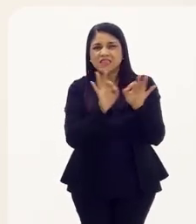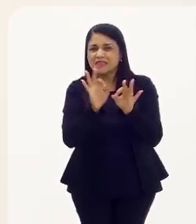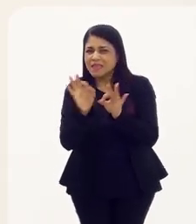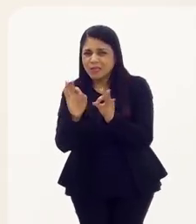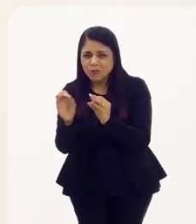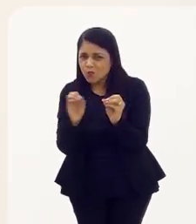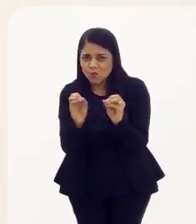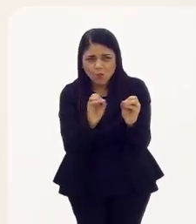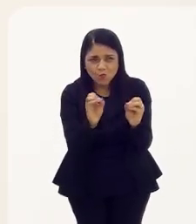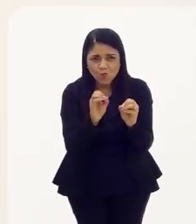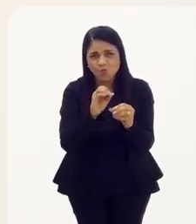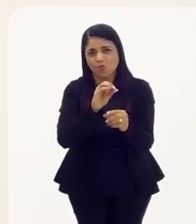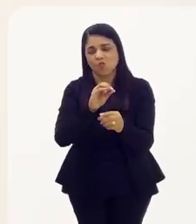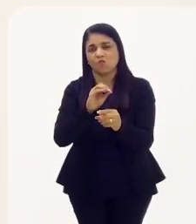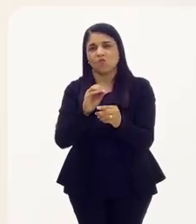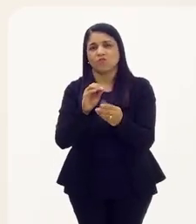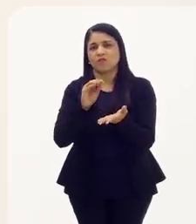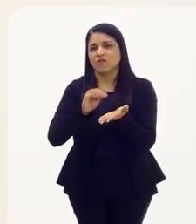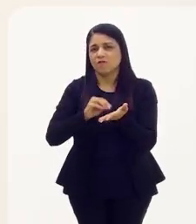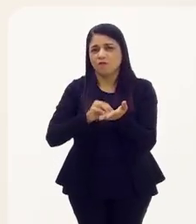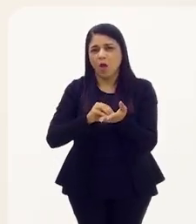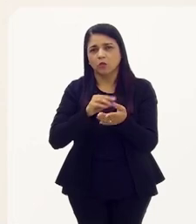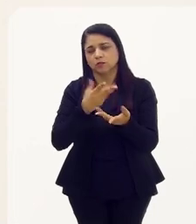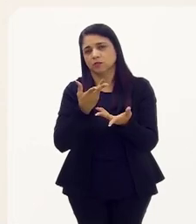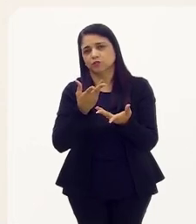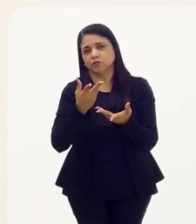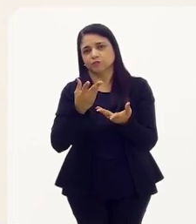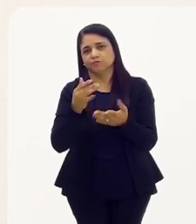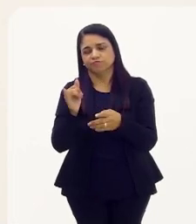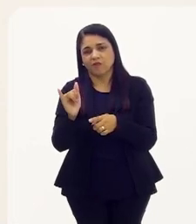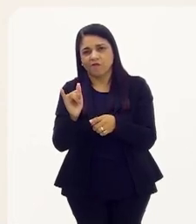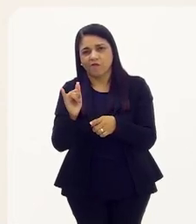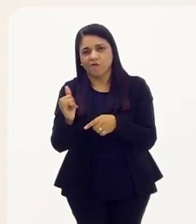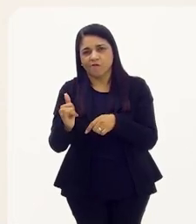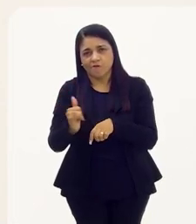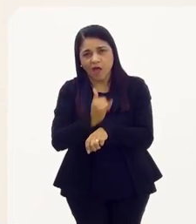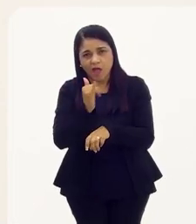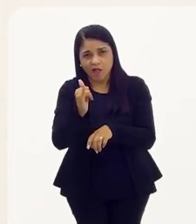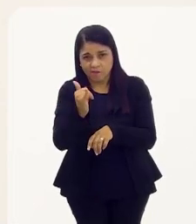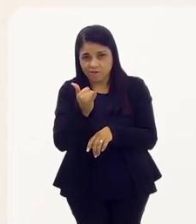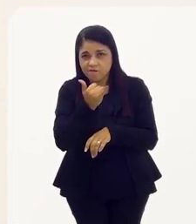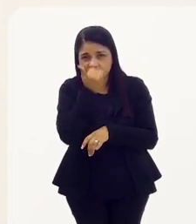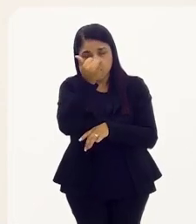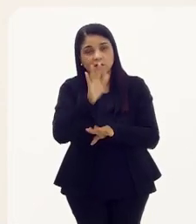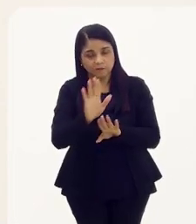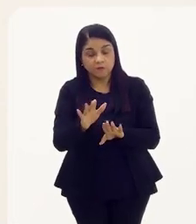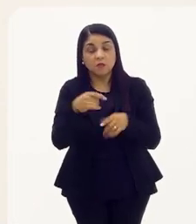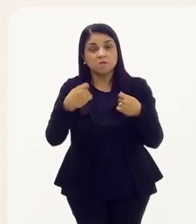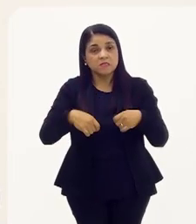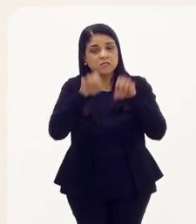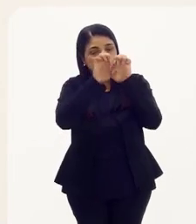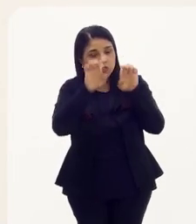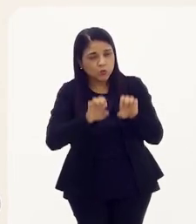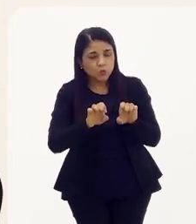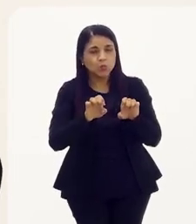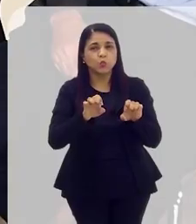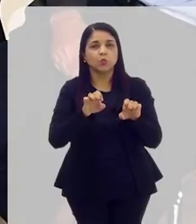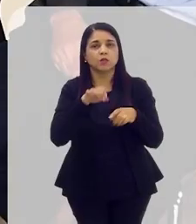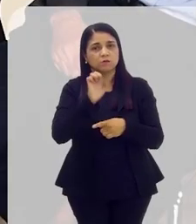nenhum descuido, há um órgão hoje no Poder Judiciário do Estado do Rio de Janeiro estruturado